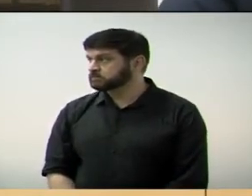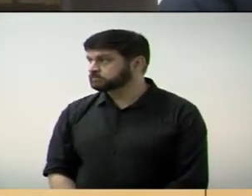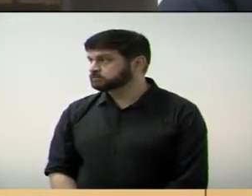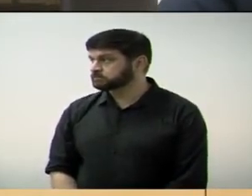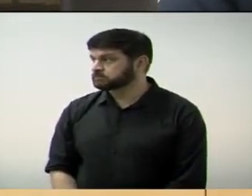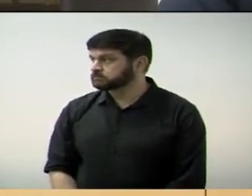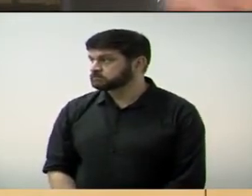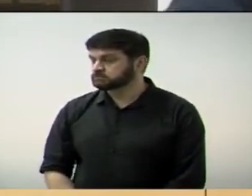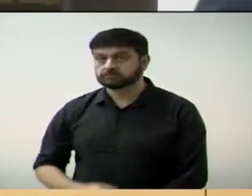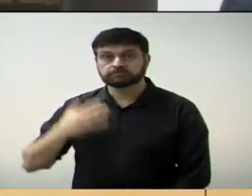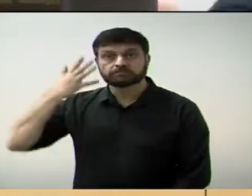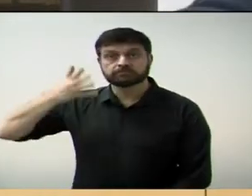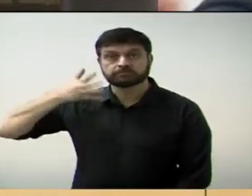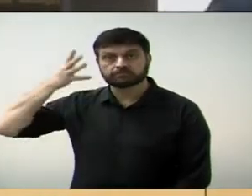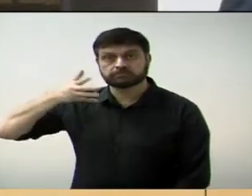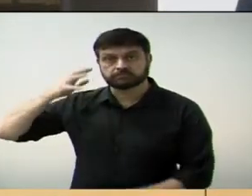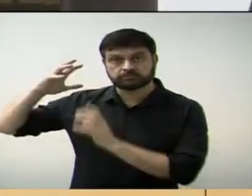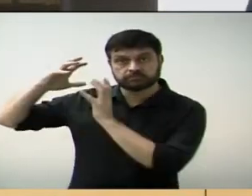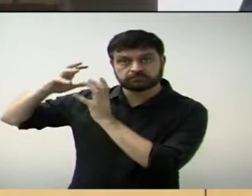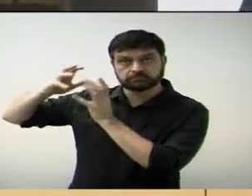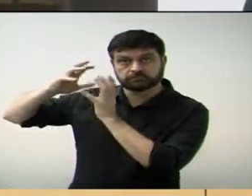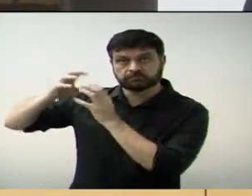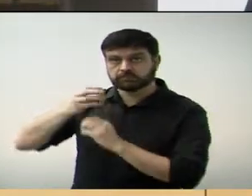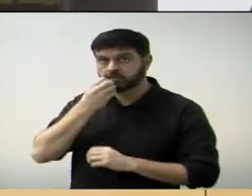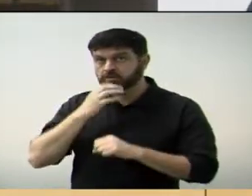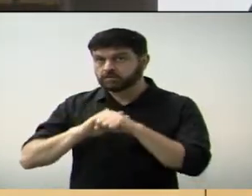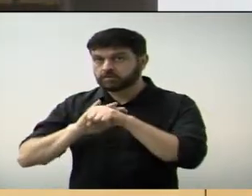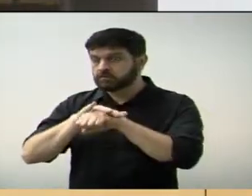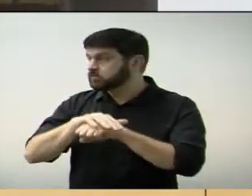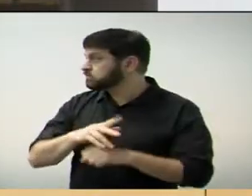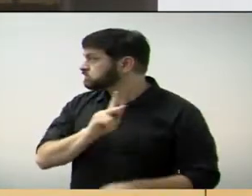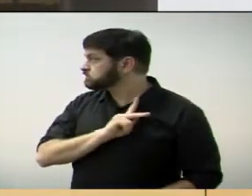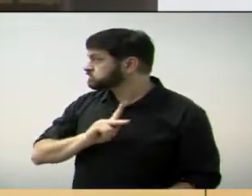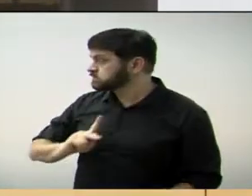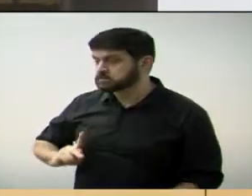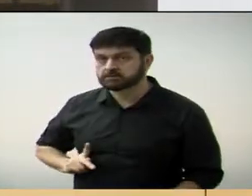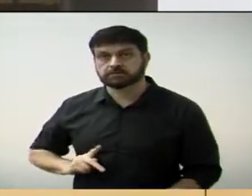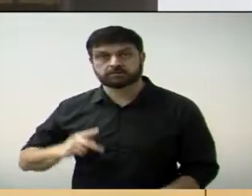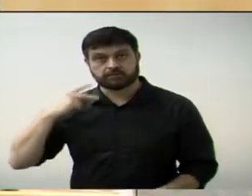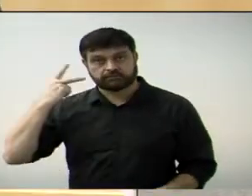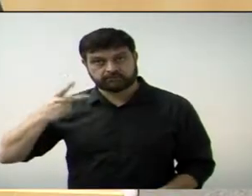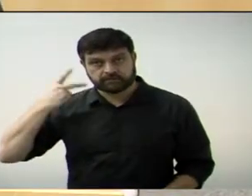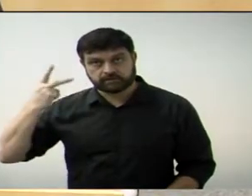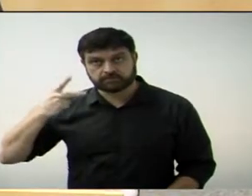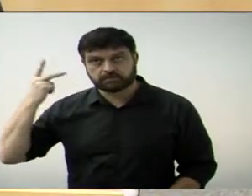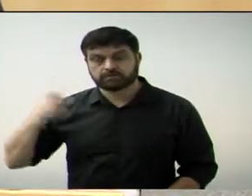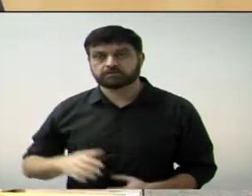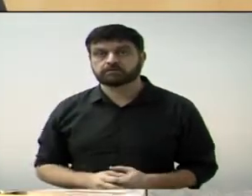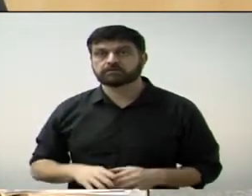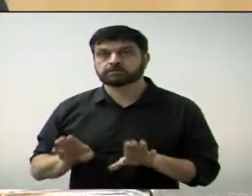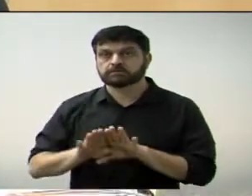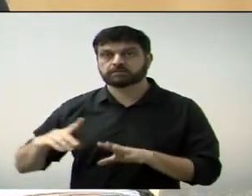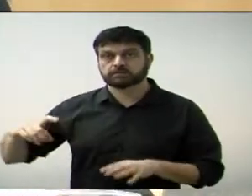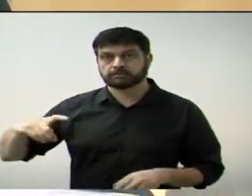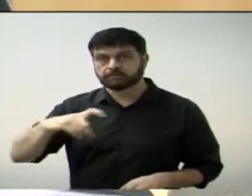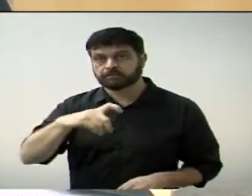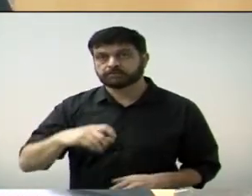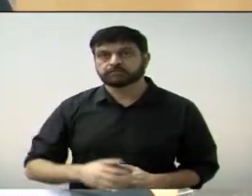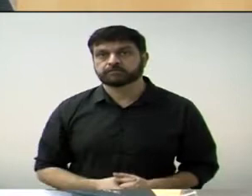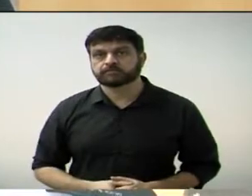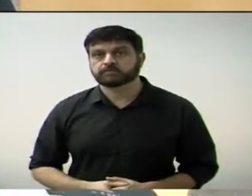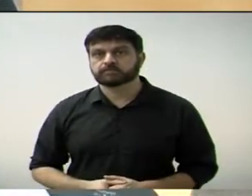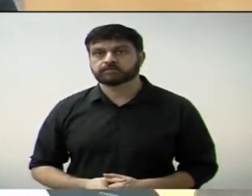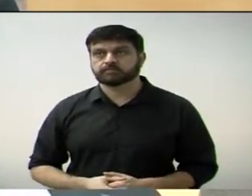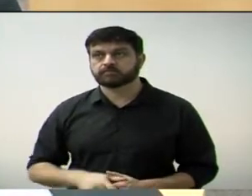Com a palavra o vereador Zé Coco. Boa noite, seu presidente, nobres vereadores, vereadora Fábio Arramalho,